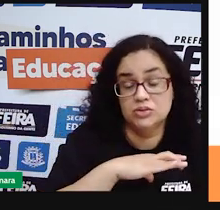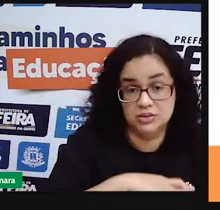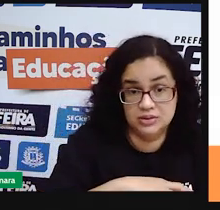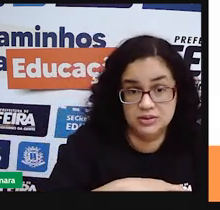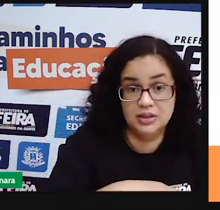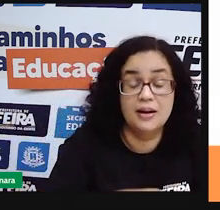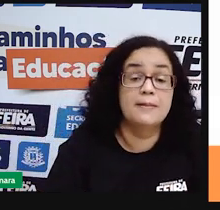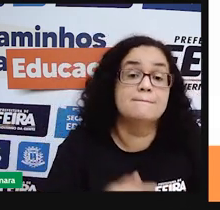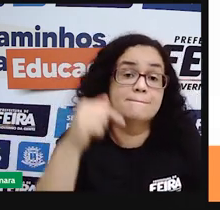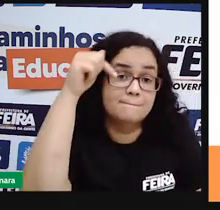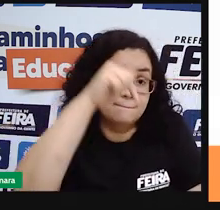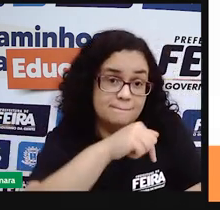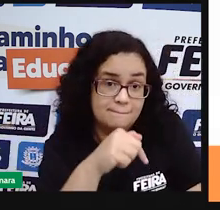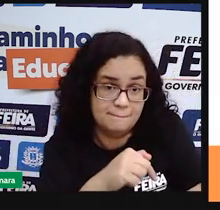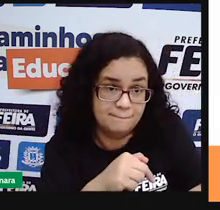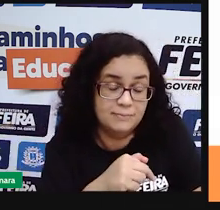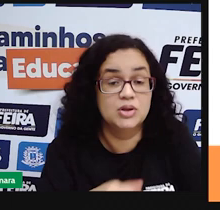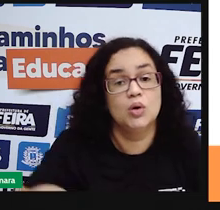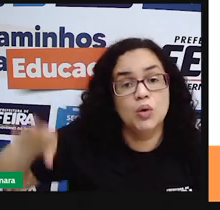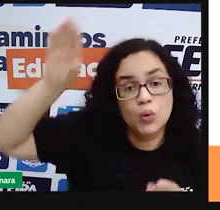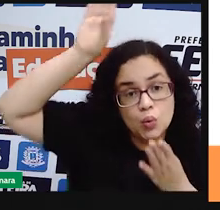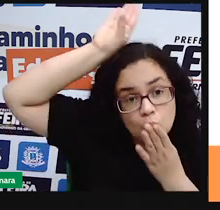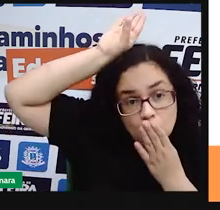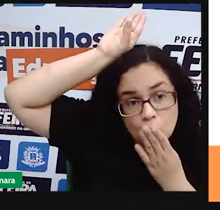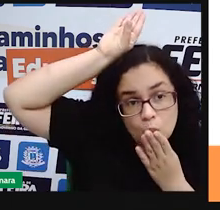chegaram através dos indígenas